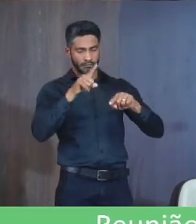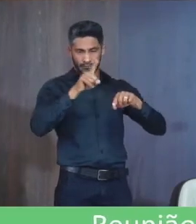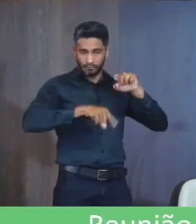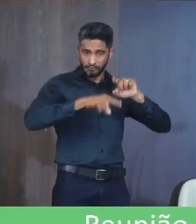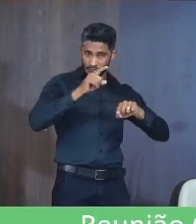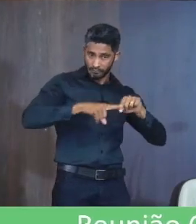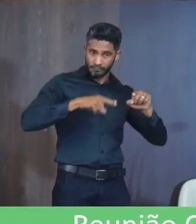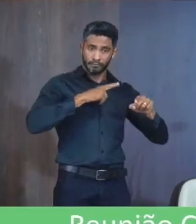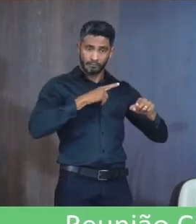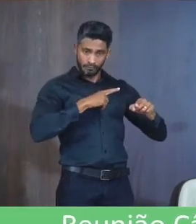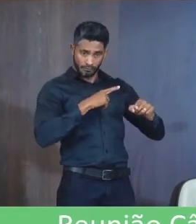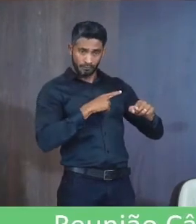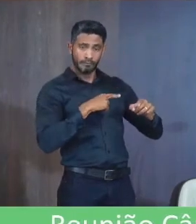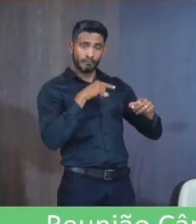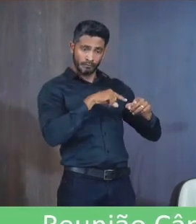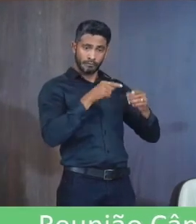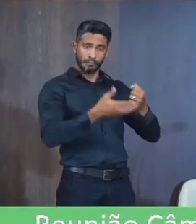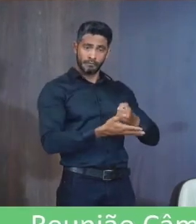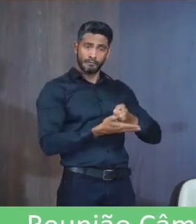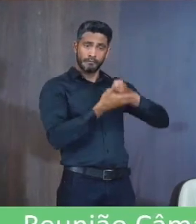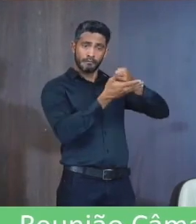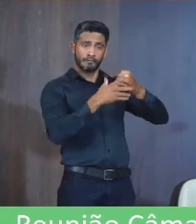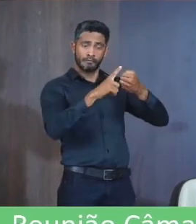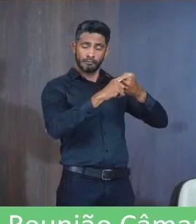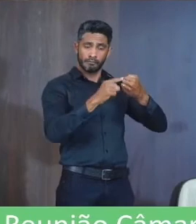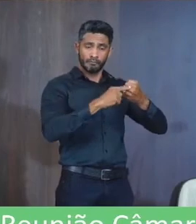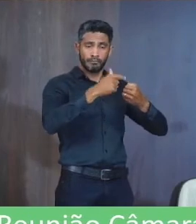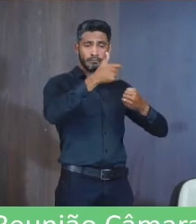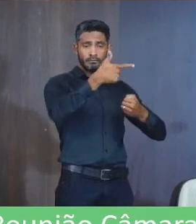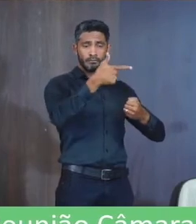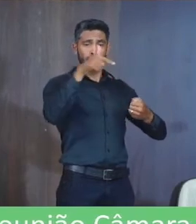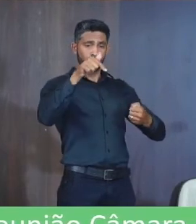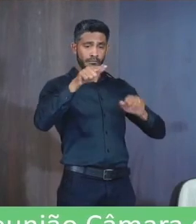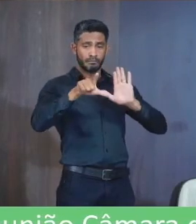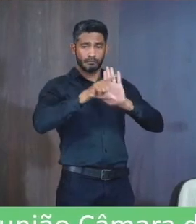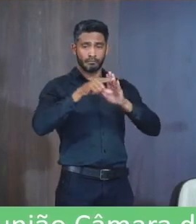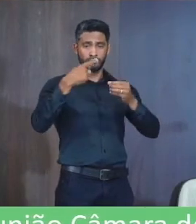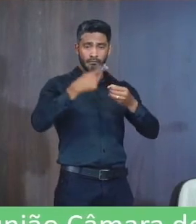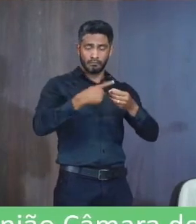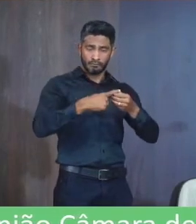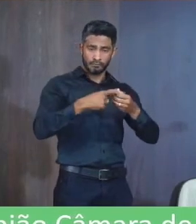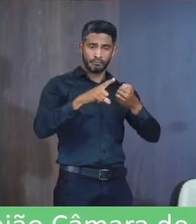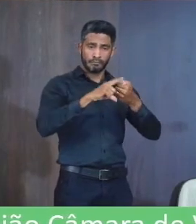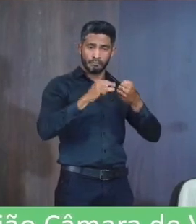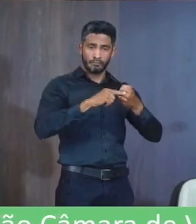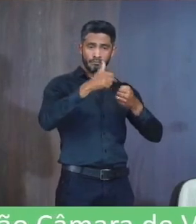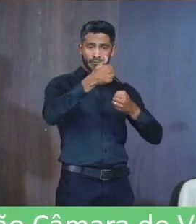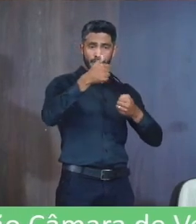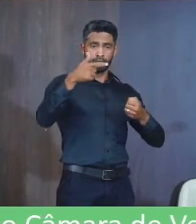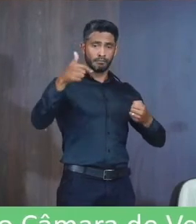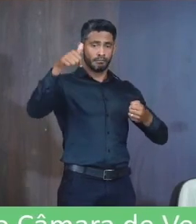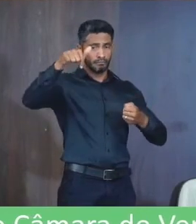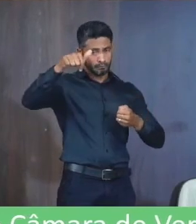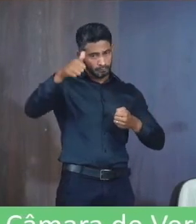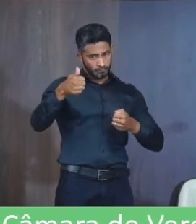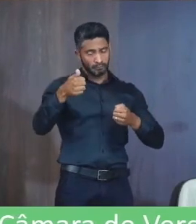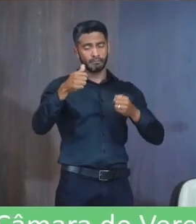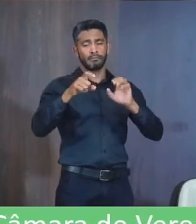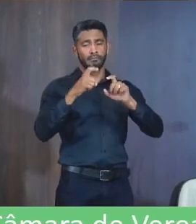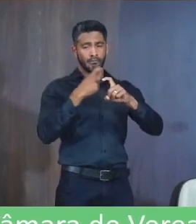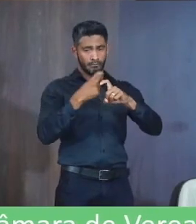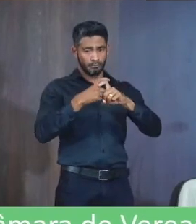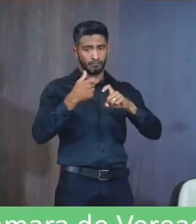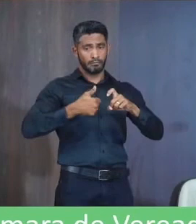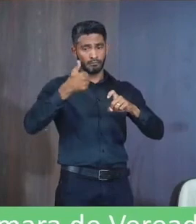matéria Que ele constitui Objeto A proposição Está ancorada No artigo 27 Da lei orgânica Municipal Artigo 71 Inciso 1 Da